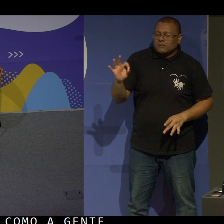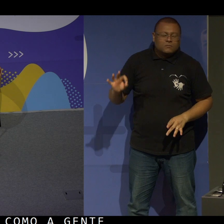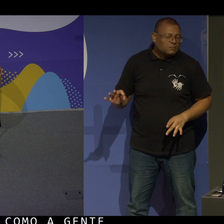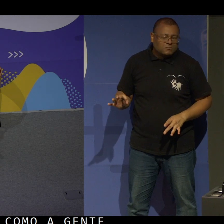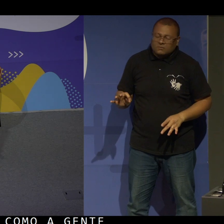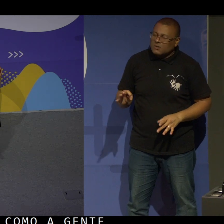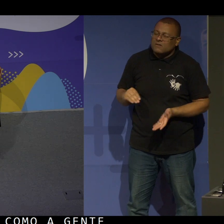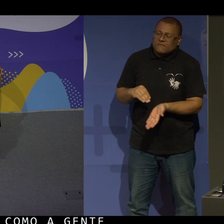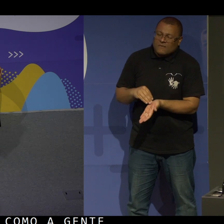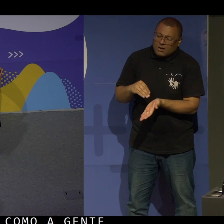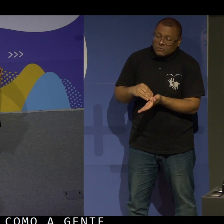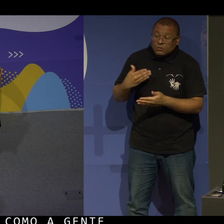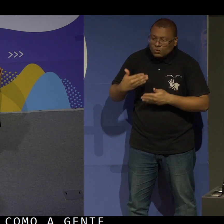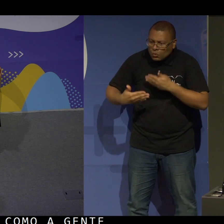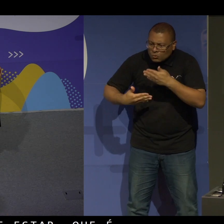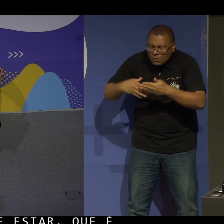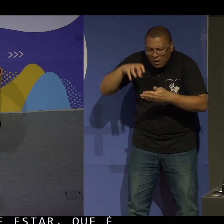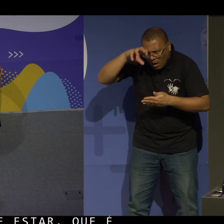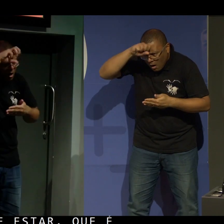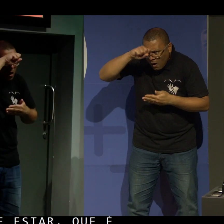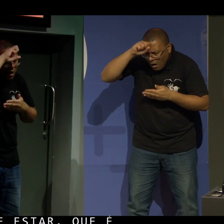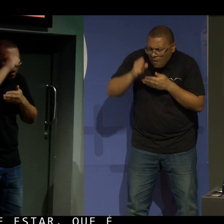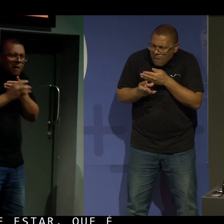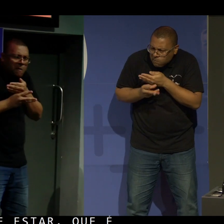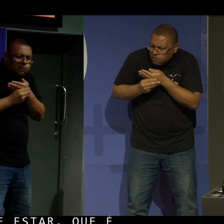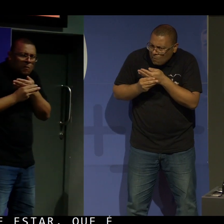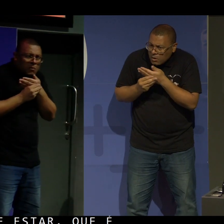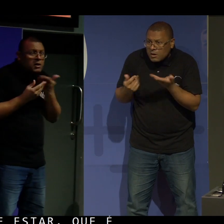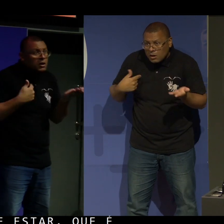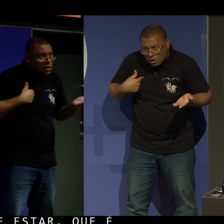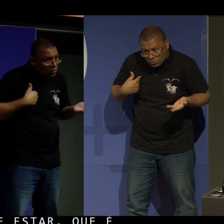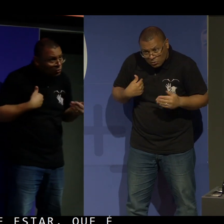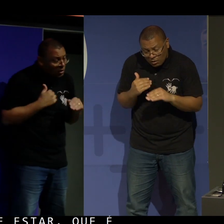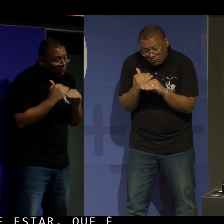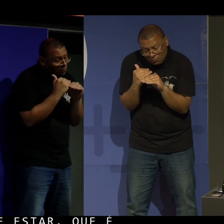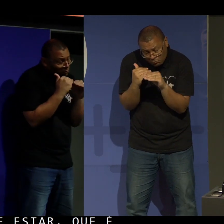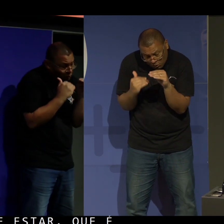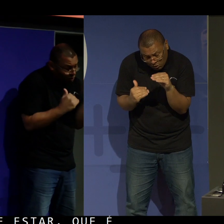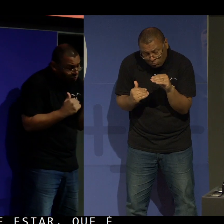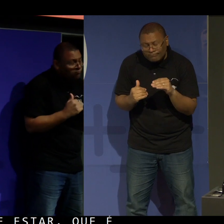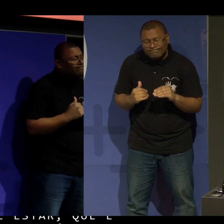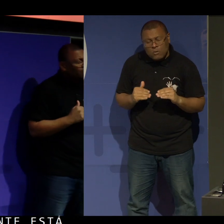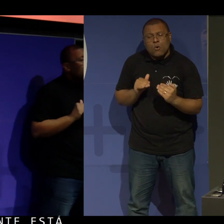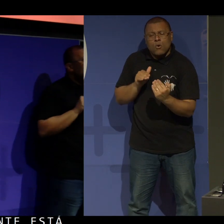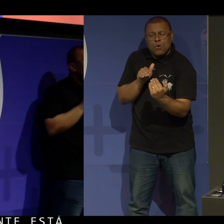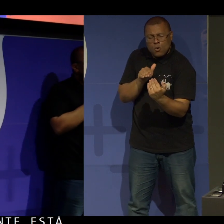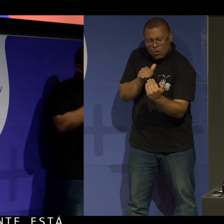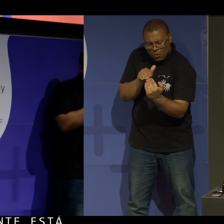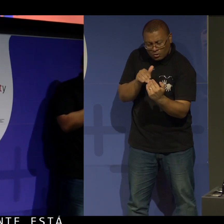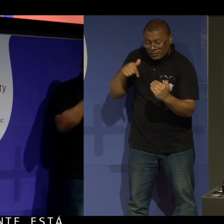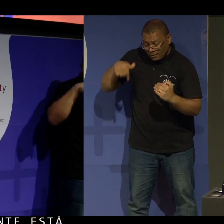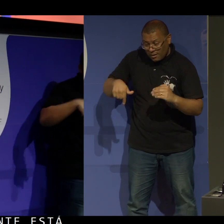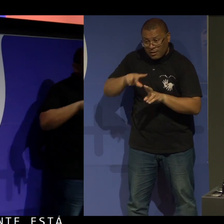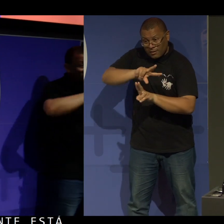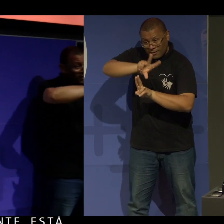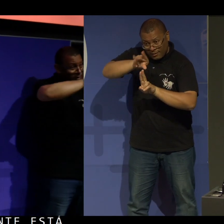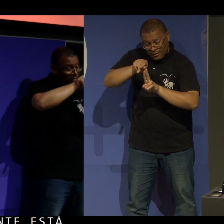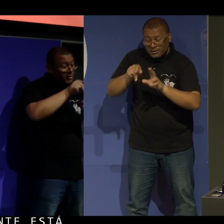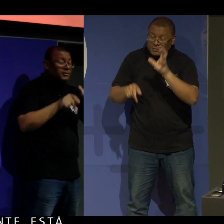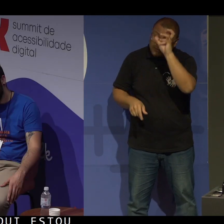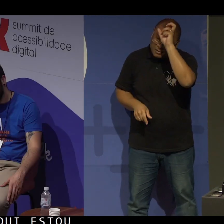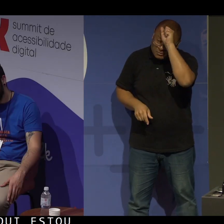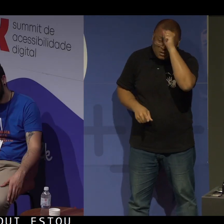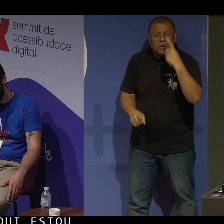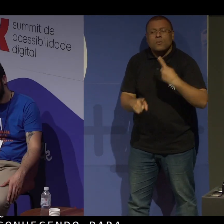Não, a gente está aprendendo. E aqui estou humildemente reconhecendo para vocês que a gente está aprendendo. Mas por que nós estamos